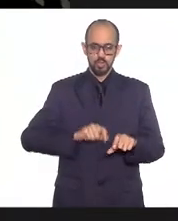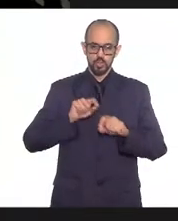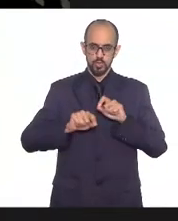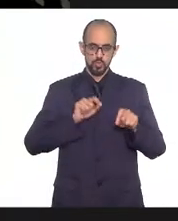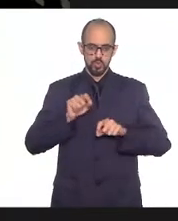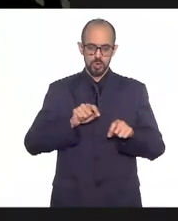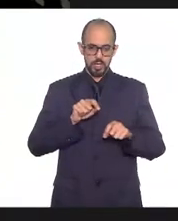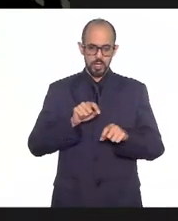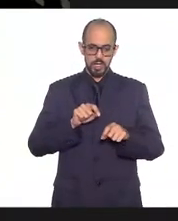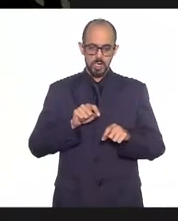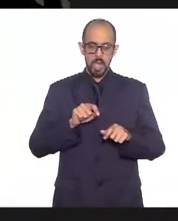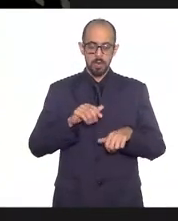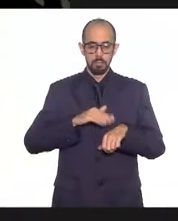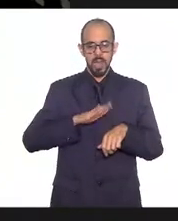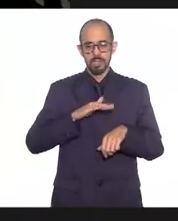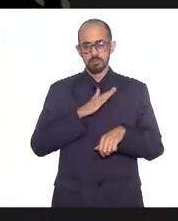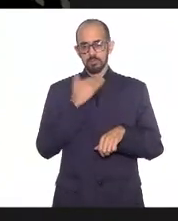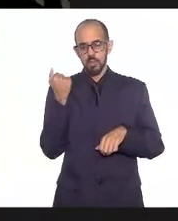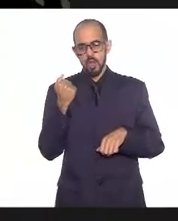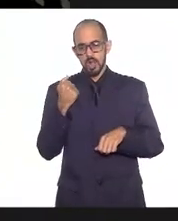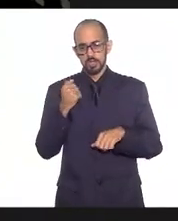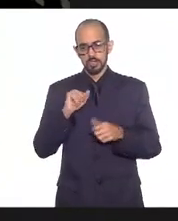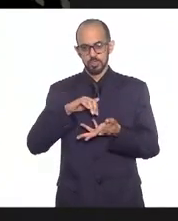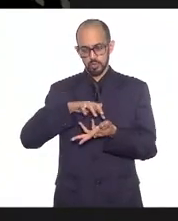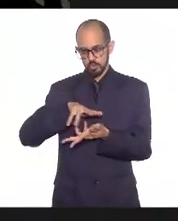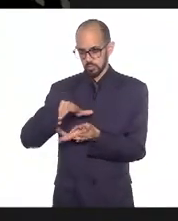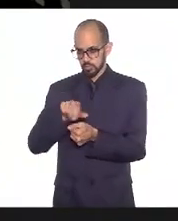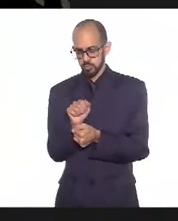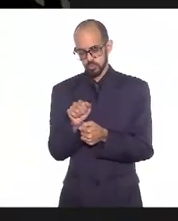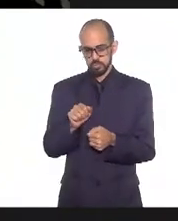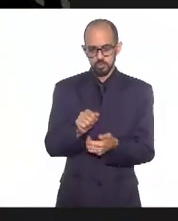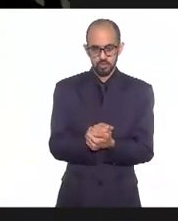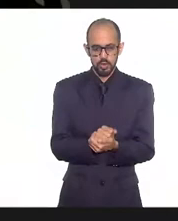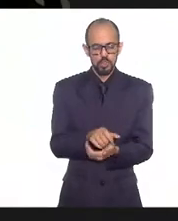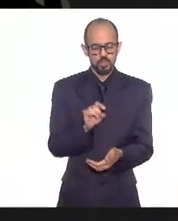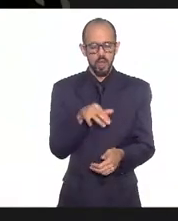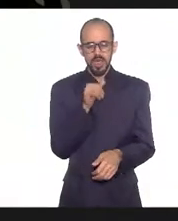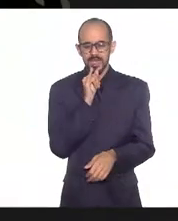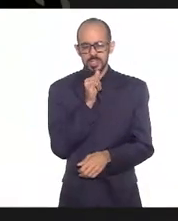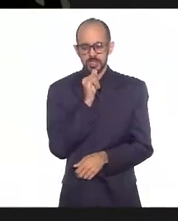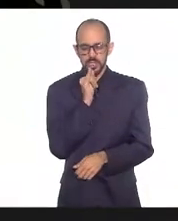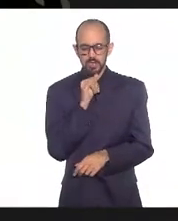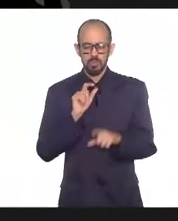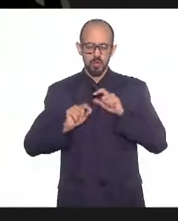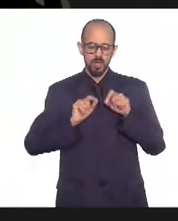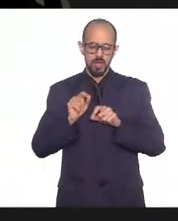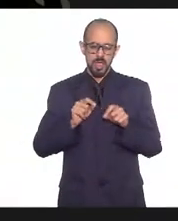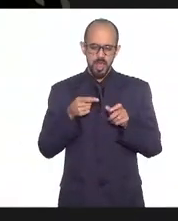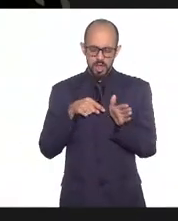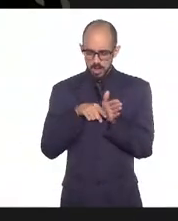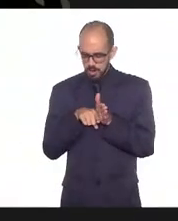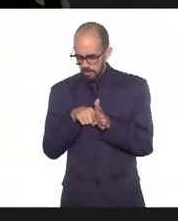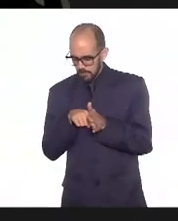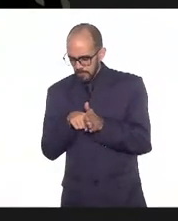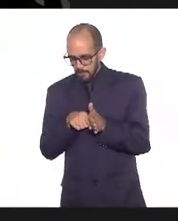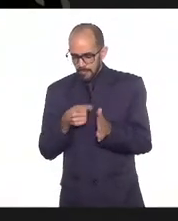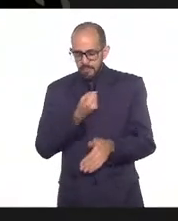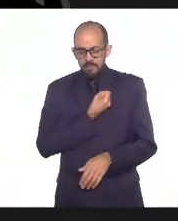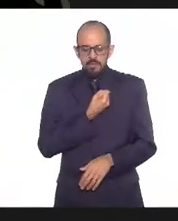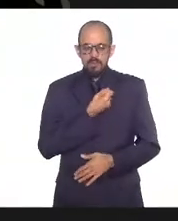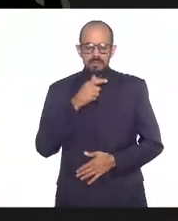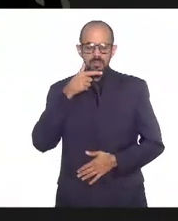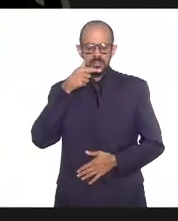altos de mortalidade por Covid no mundo inteiro. Só a título de exemplo, eu estava vendo os números de ontem e de